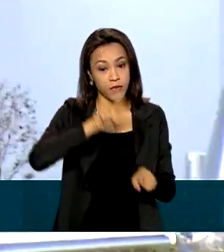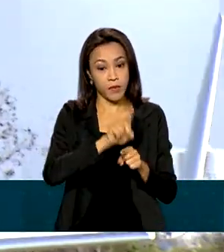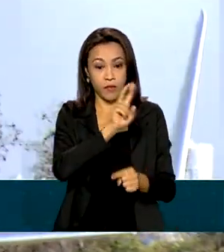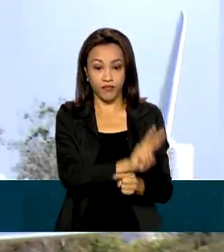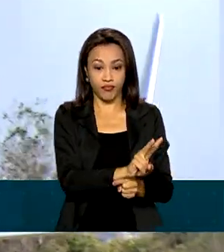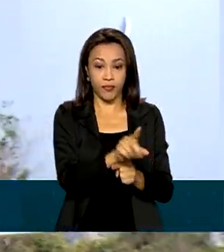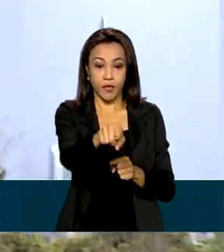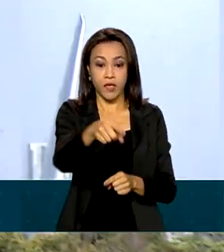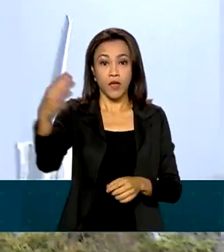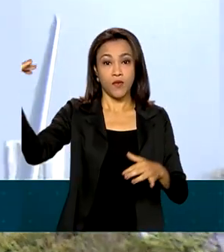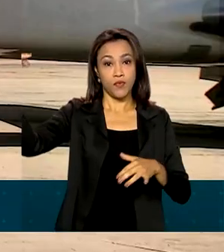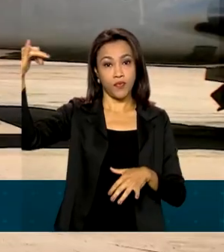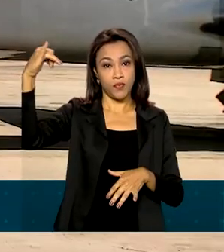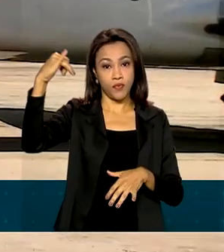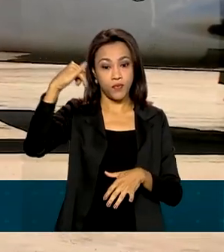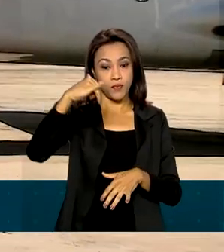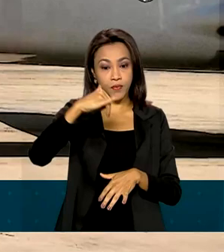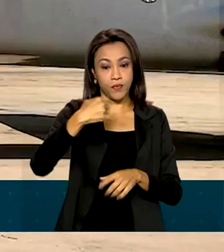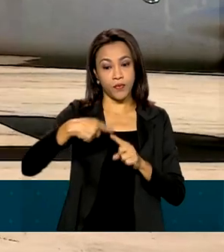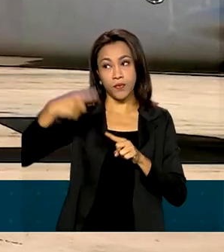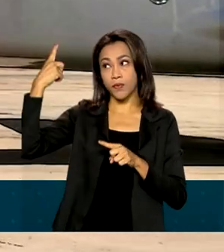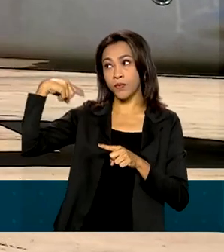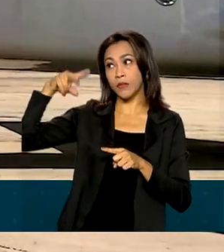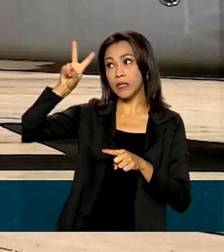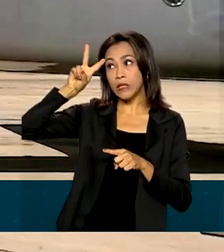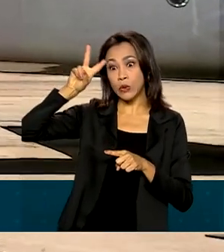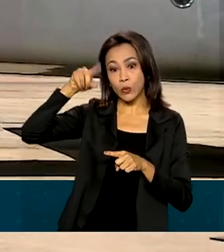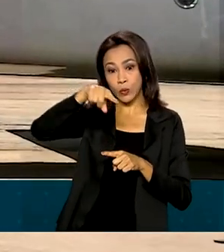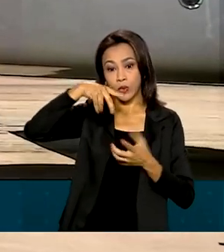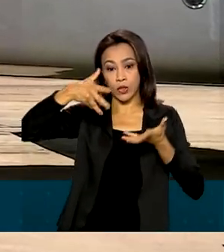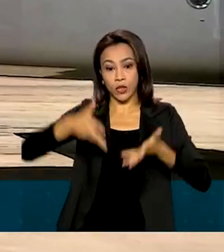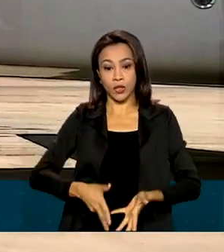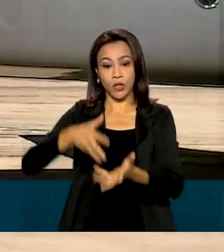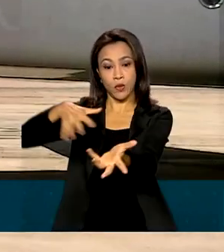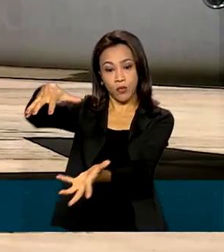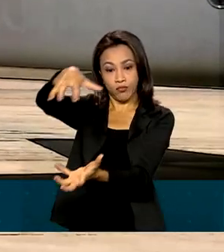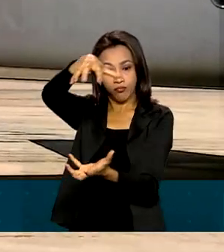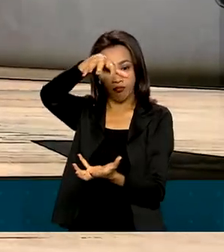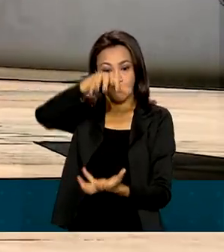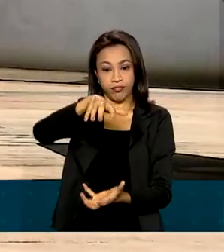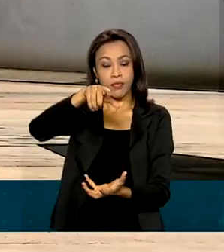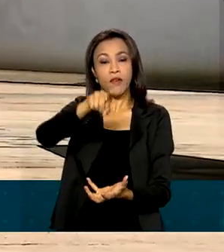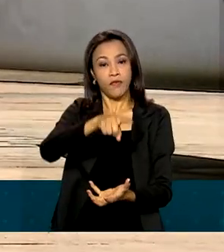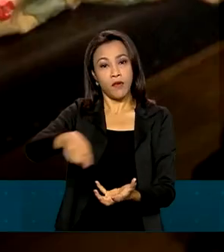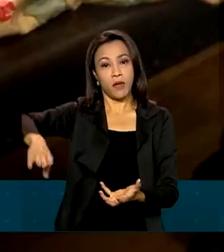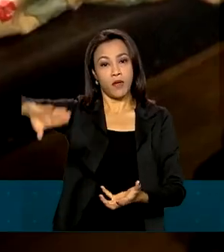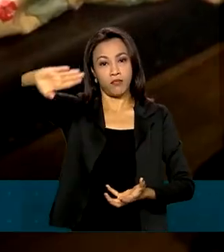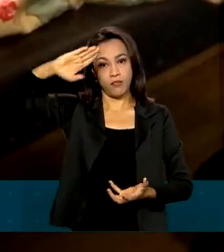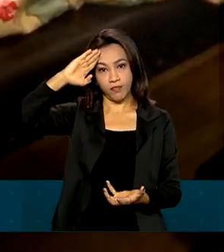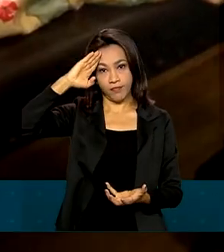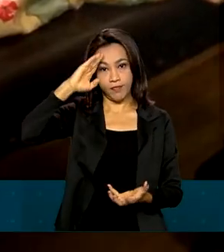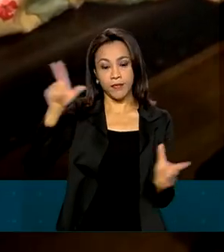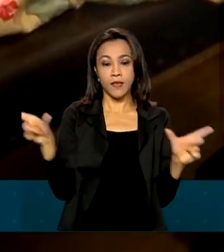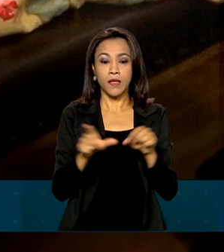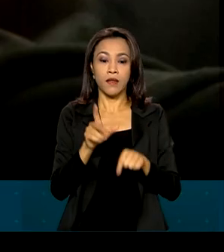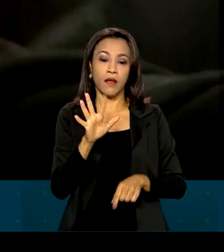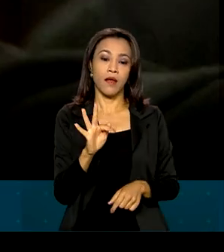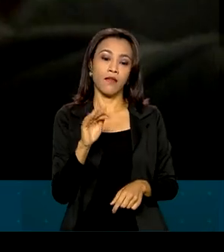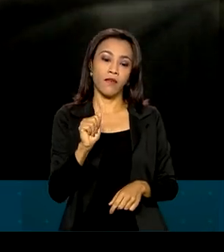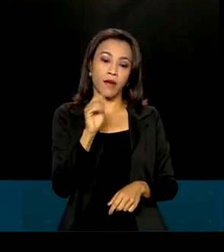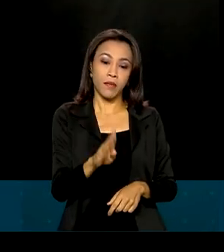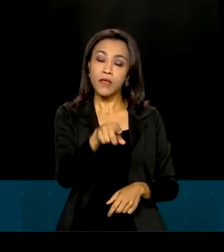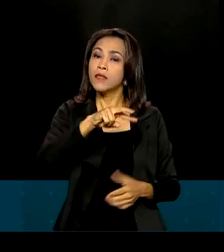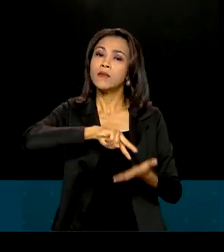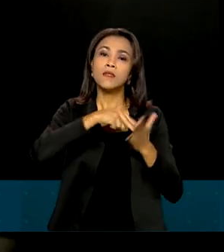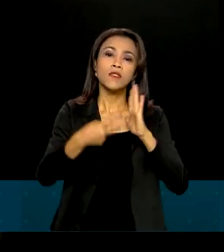imperador desembarcou em Brasília na última segunda-feira e foi transportado pela Força Aérea Brasileira. A vinda da relíquia é um